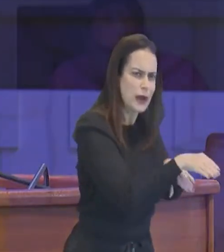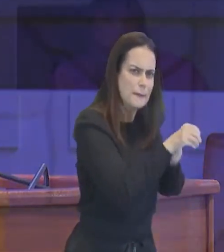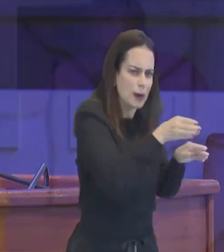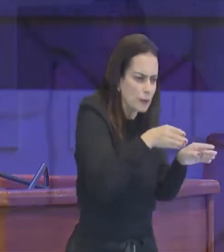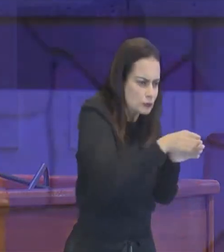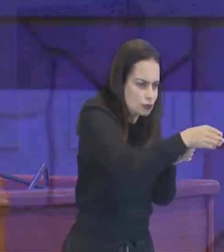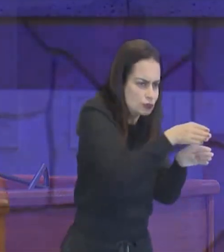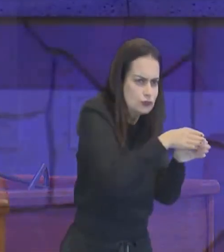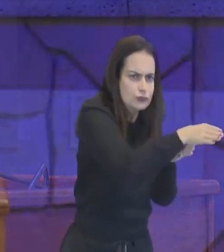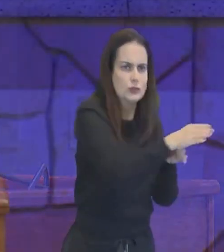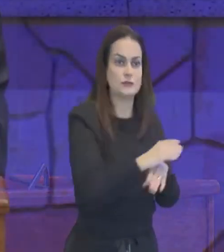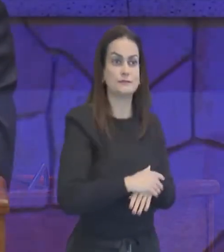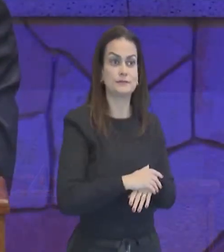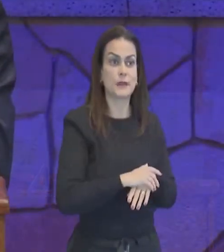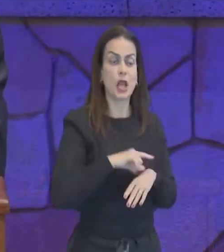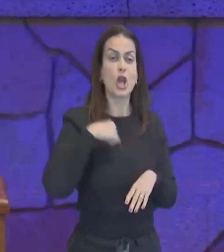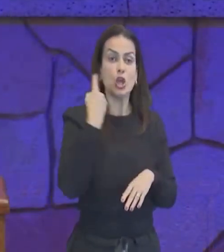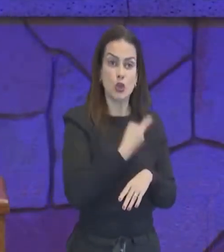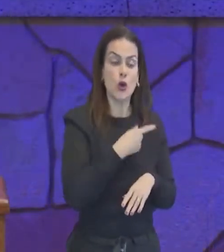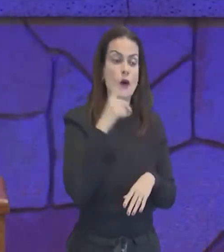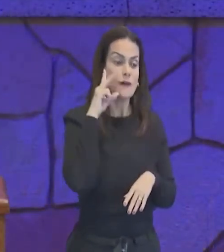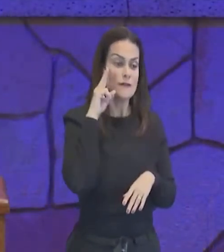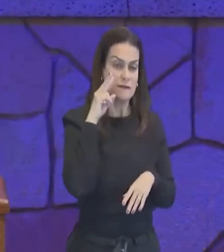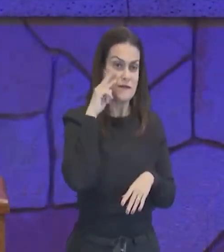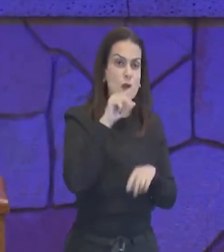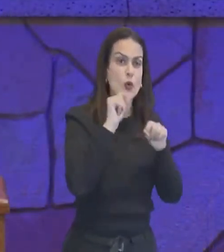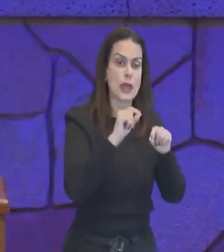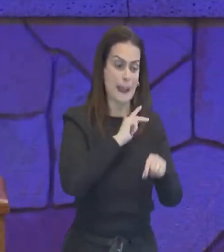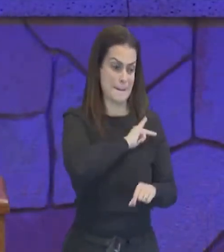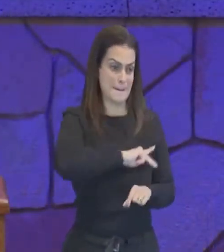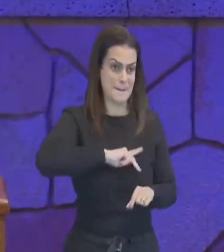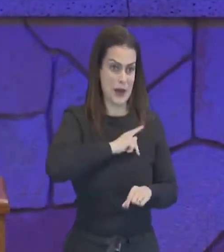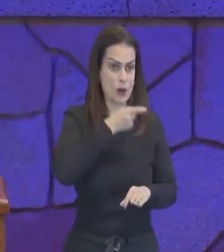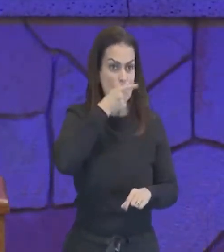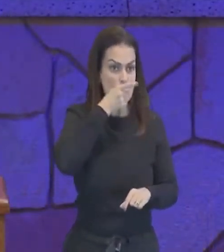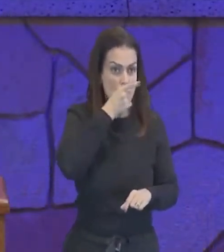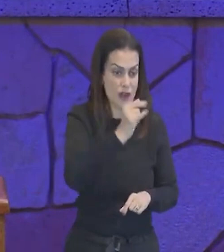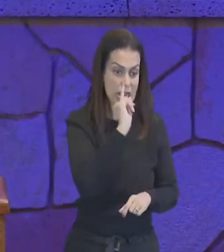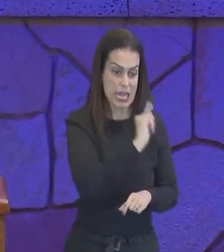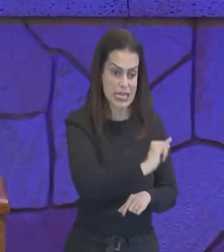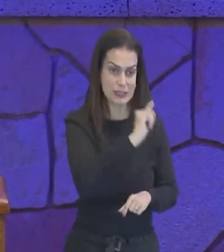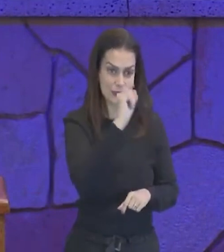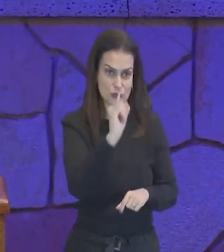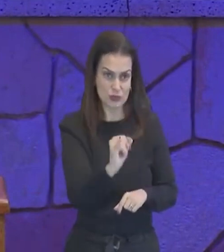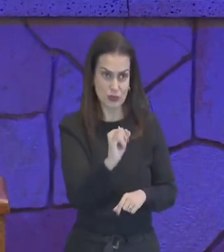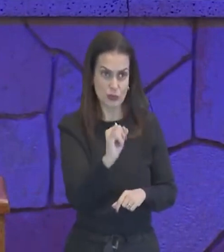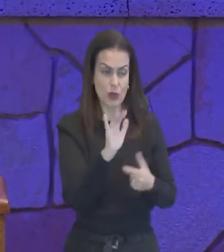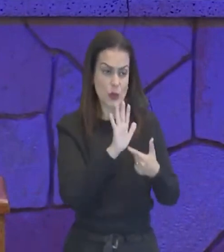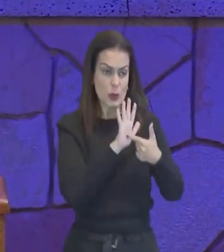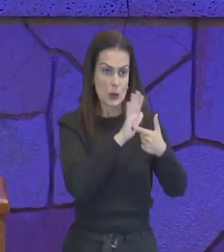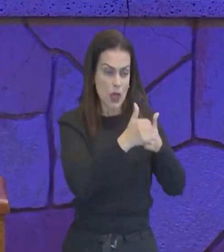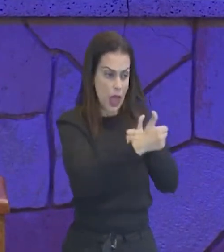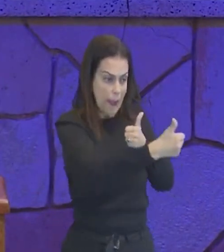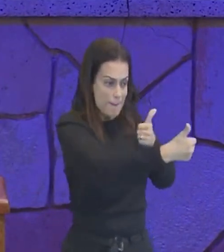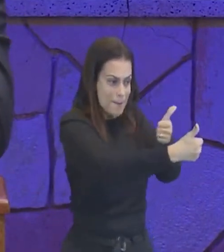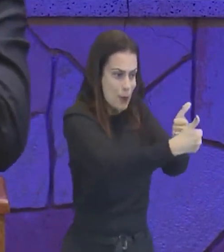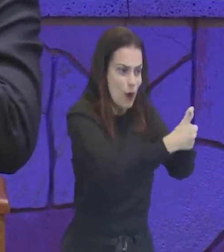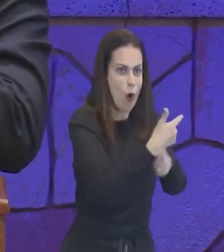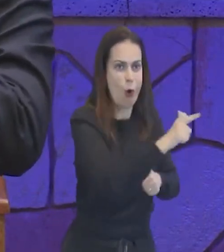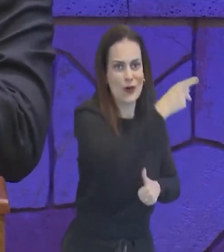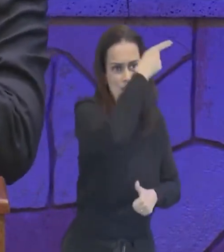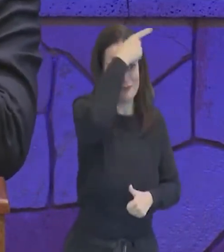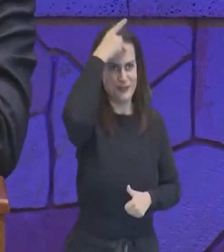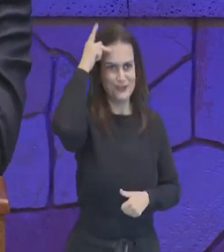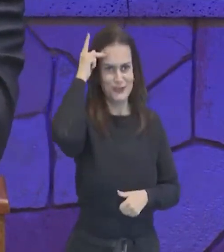presença, do conceito de Paulo, da instrução que esbarra, e que me leva, e que me aproxima do outro, é que